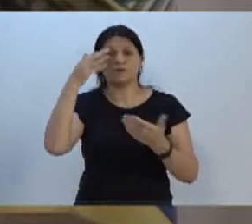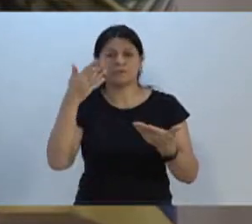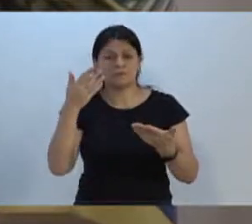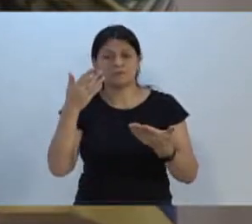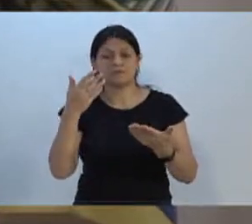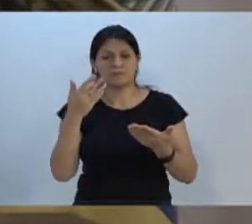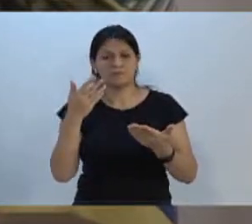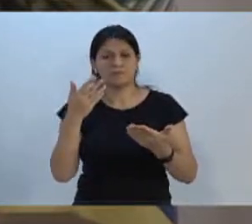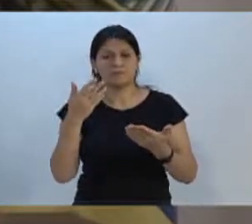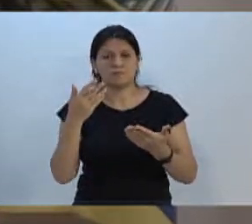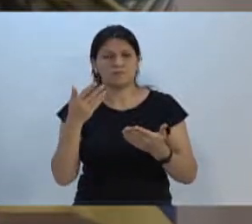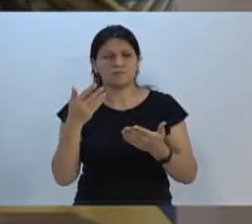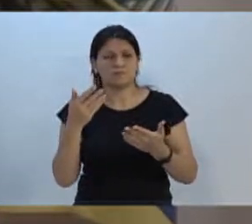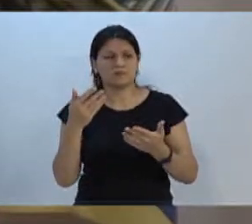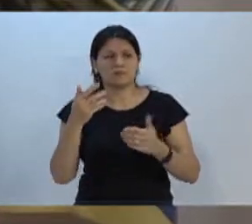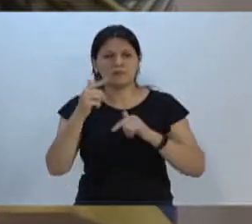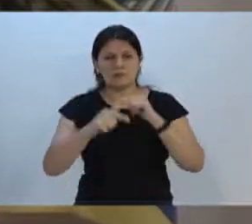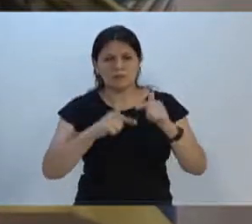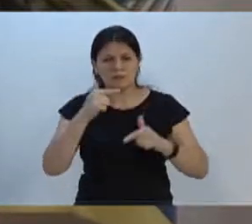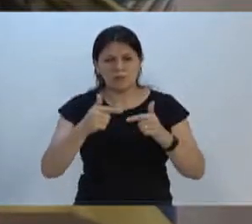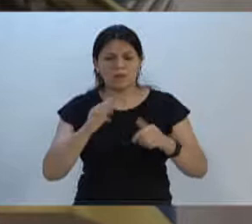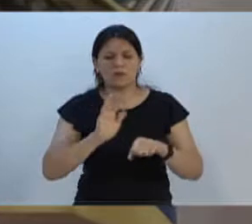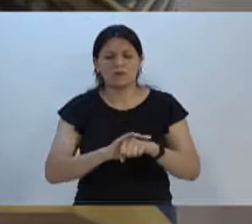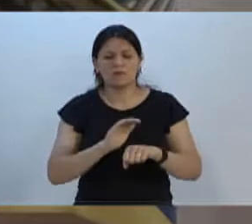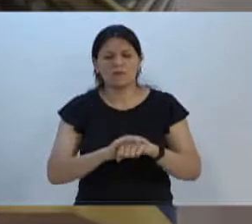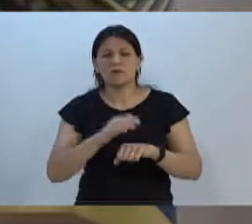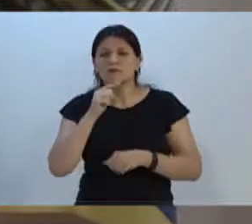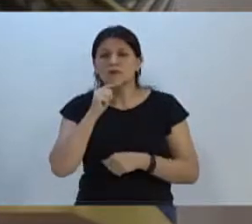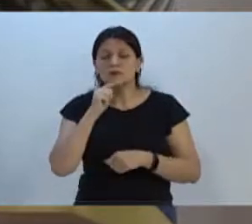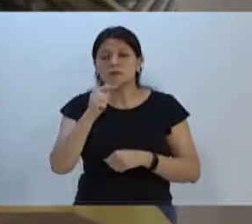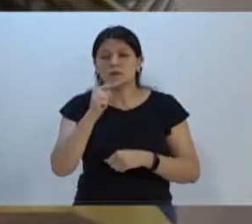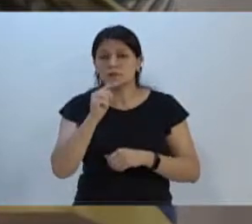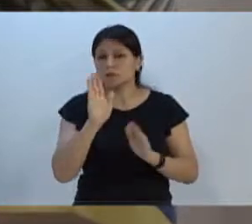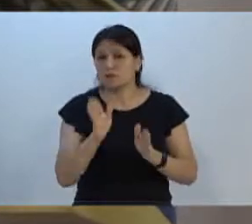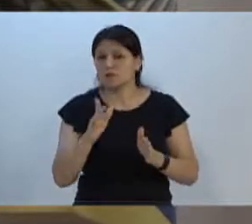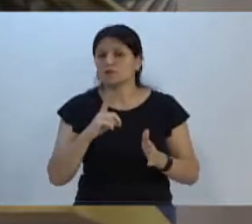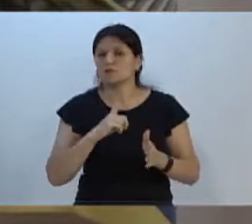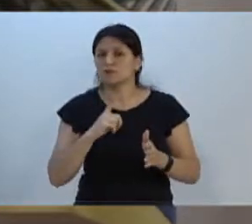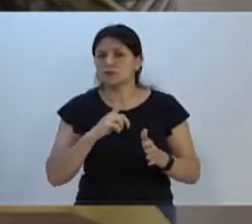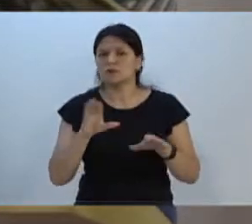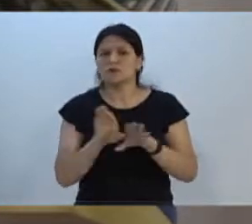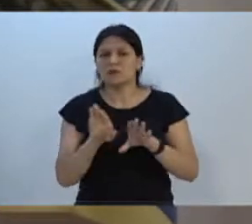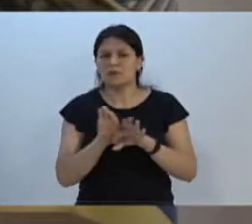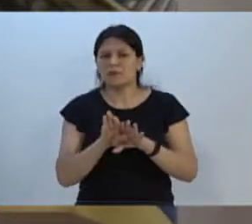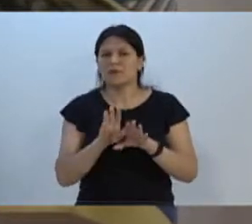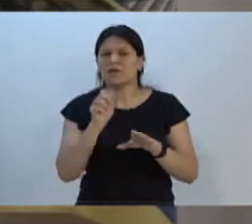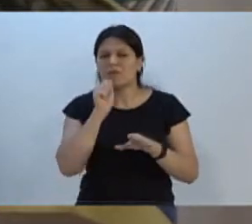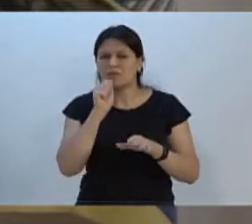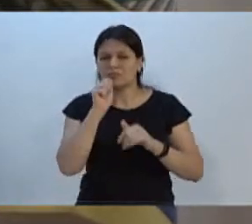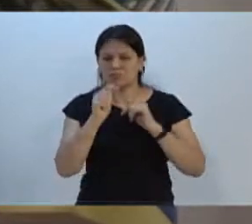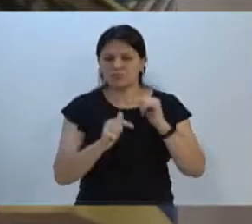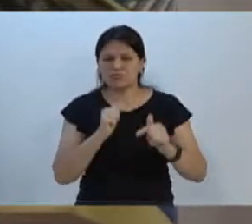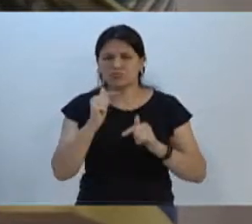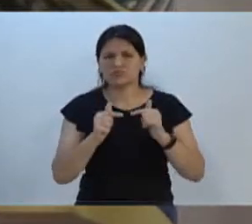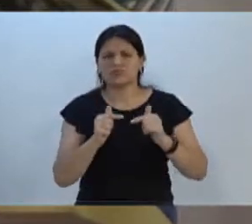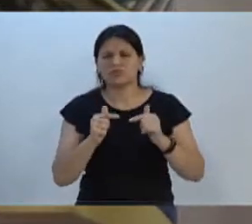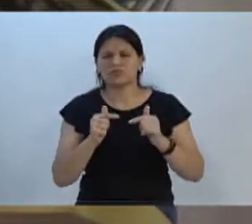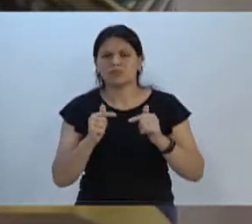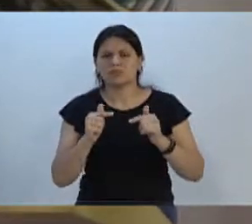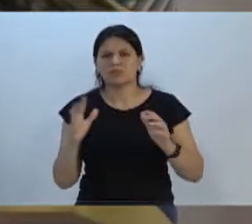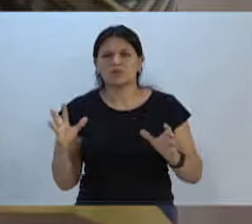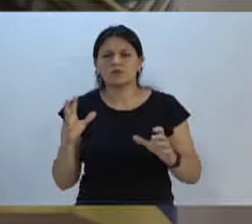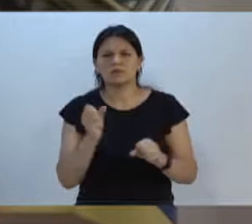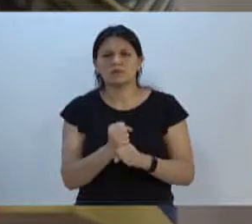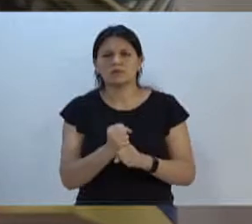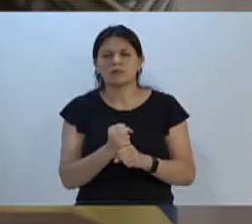nas últimas ordens de serviço. Esta semana, a partir de hoje, tem mais algumas ordens de serviço, totalizando mais de